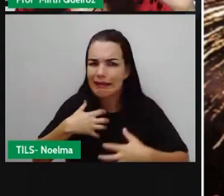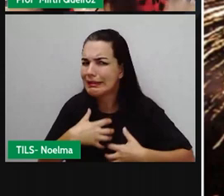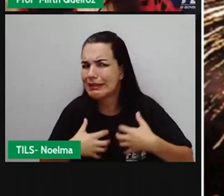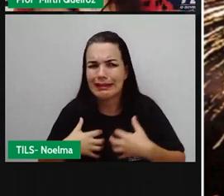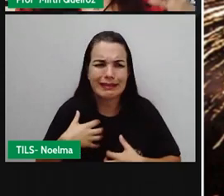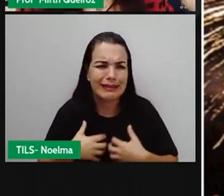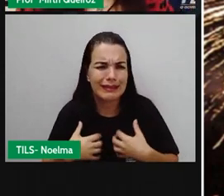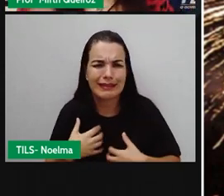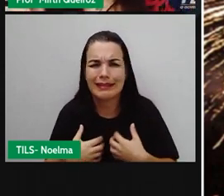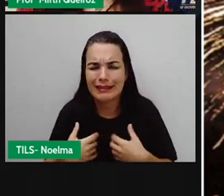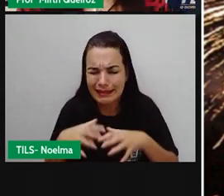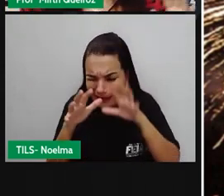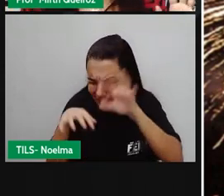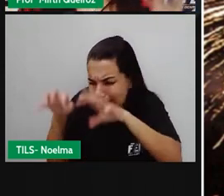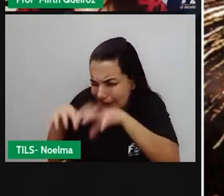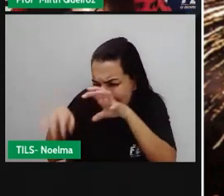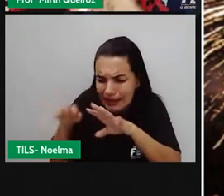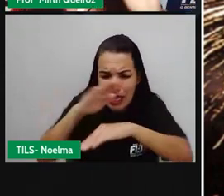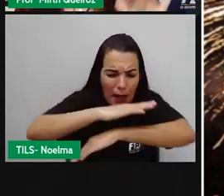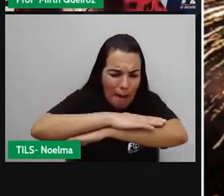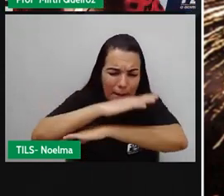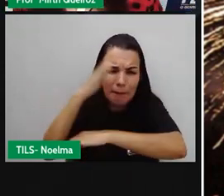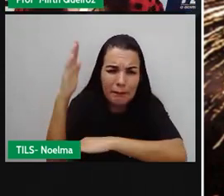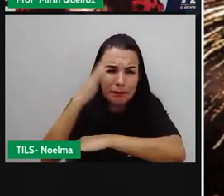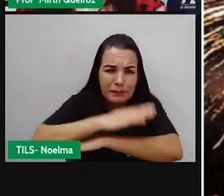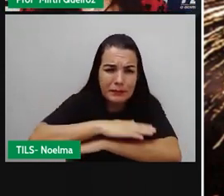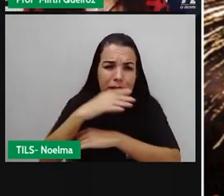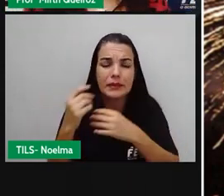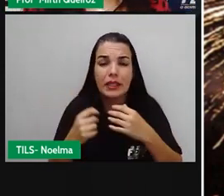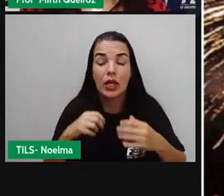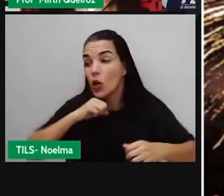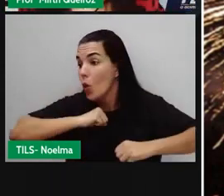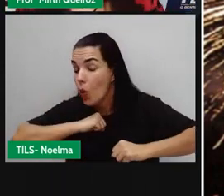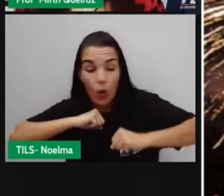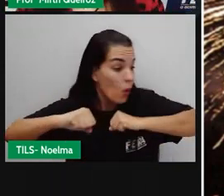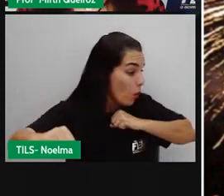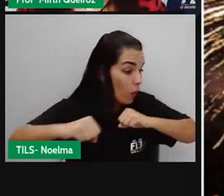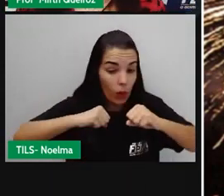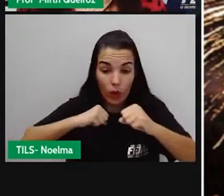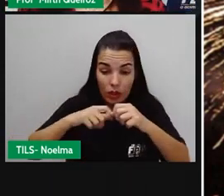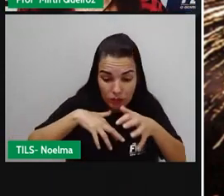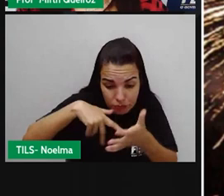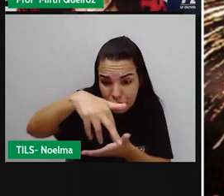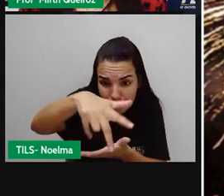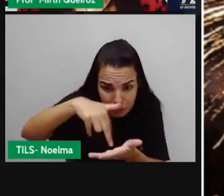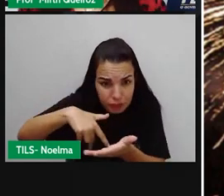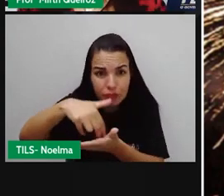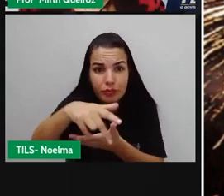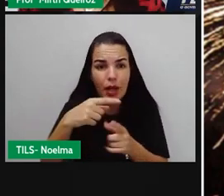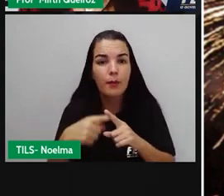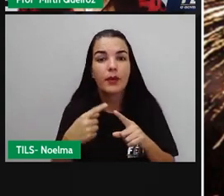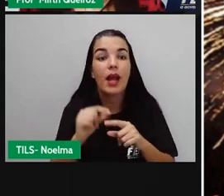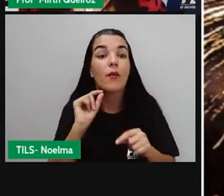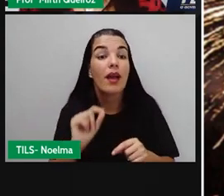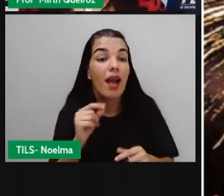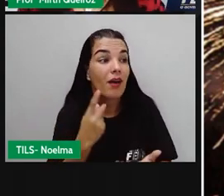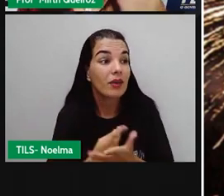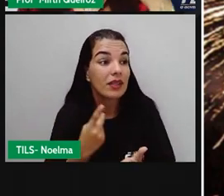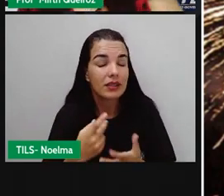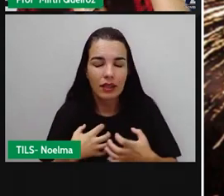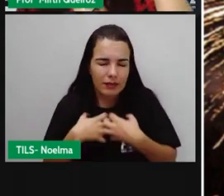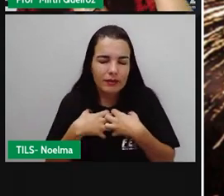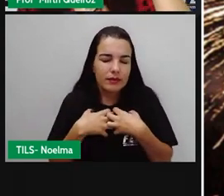roendo a porta, né? Unhando ali a porta, correndo de um lugar para o outro, devido ao desespero, ao